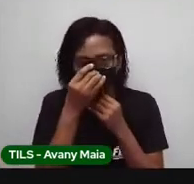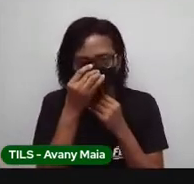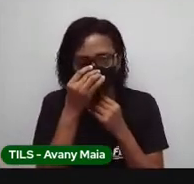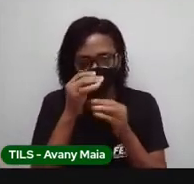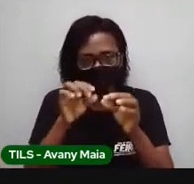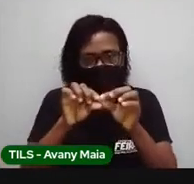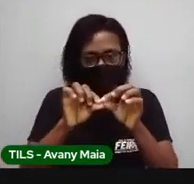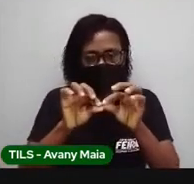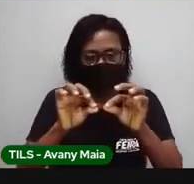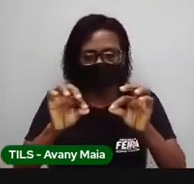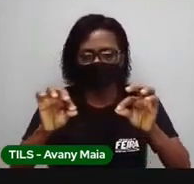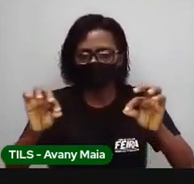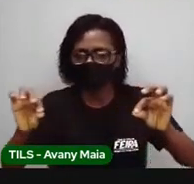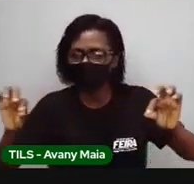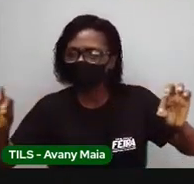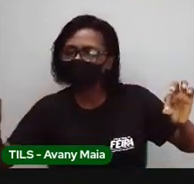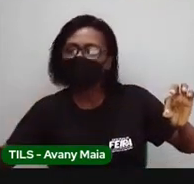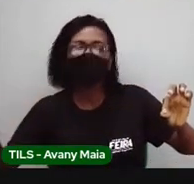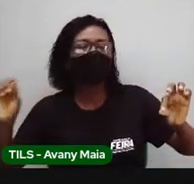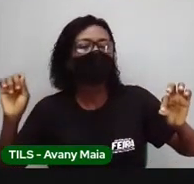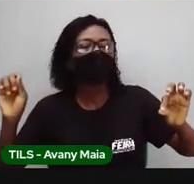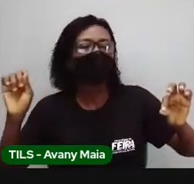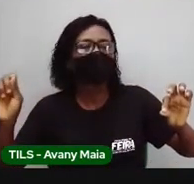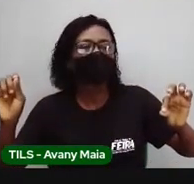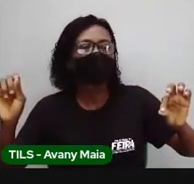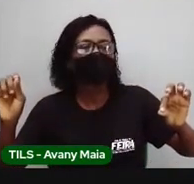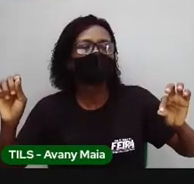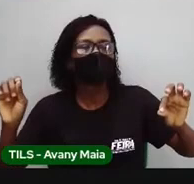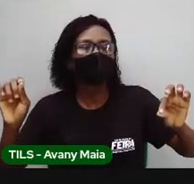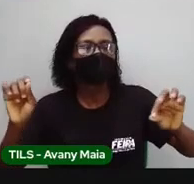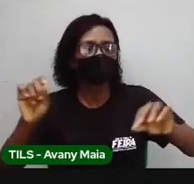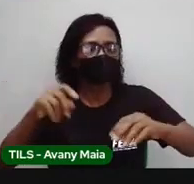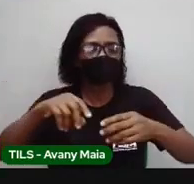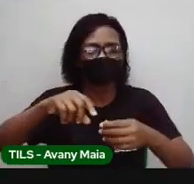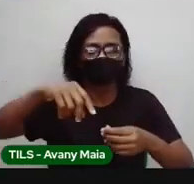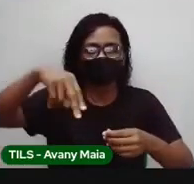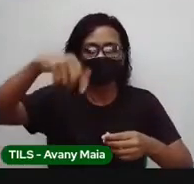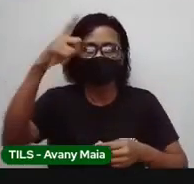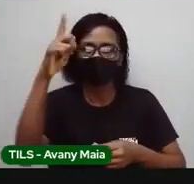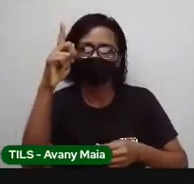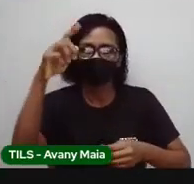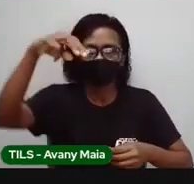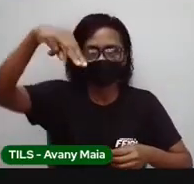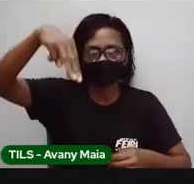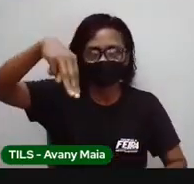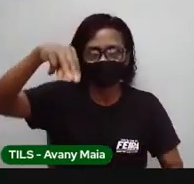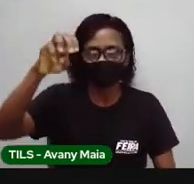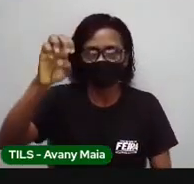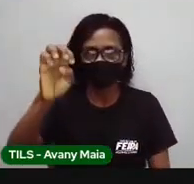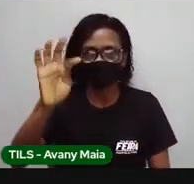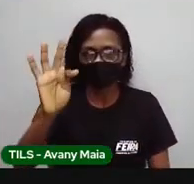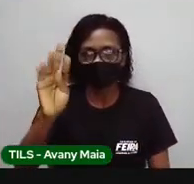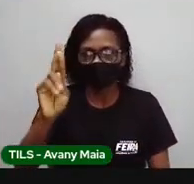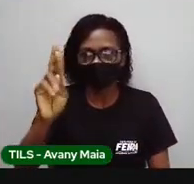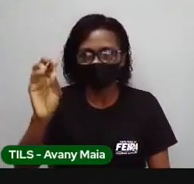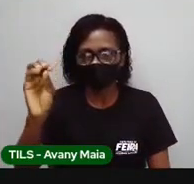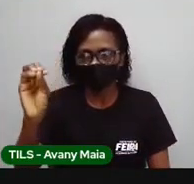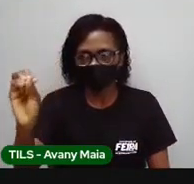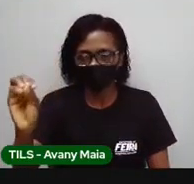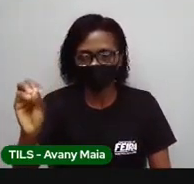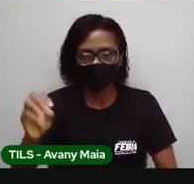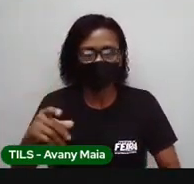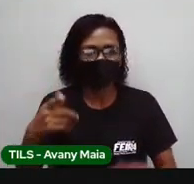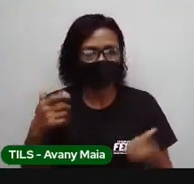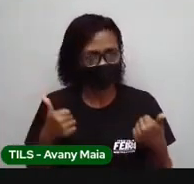é a unidade que a gente usa para comprimento? Pode ser o metro. Então o metro é a unidade para comprimento. Se a gente fala